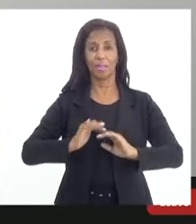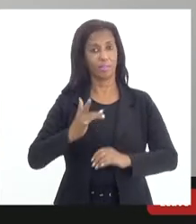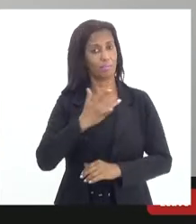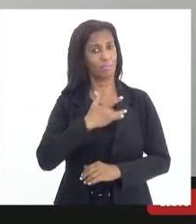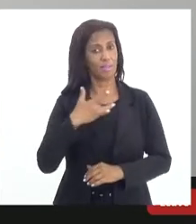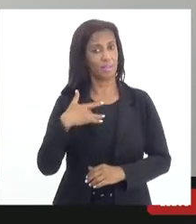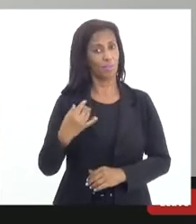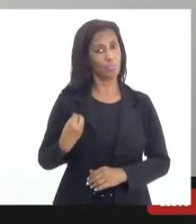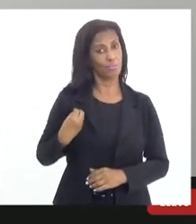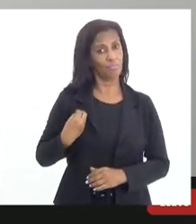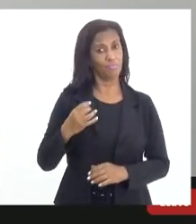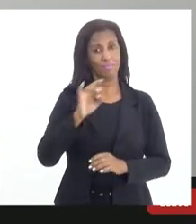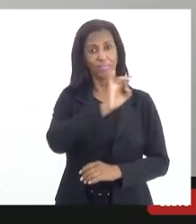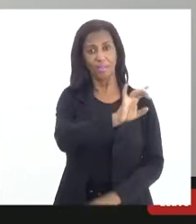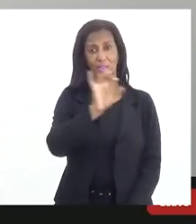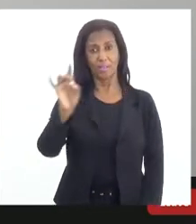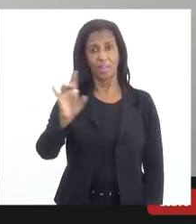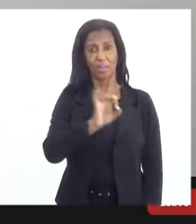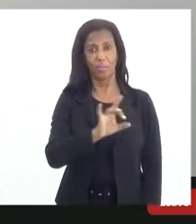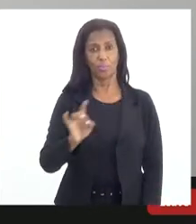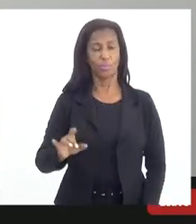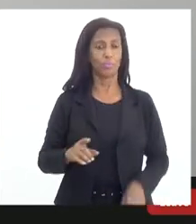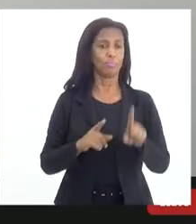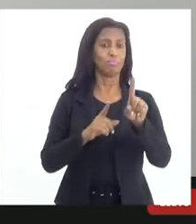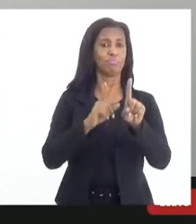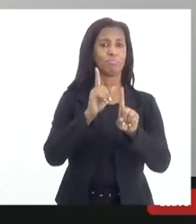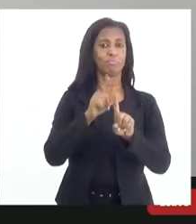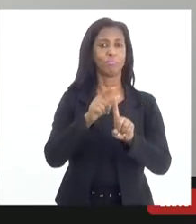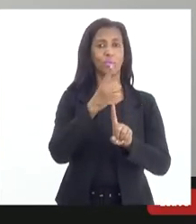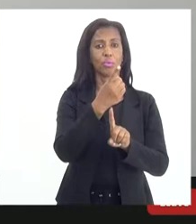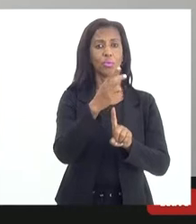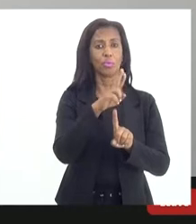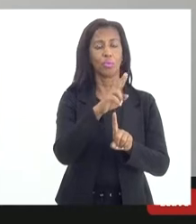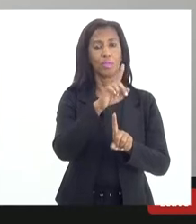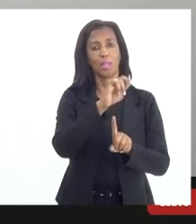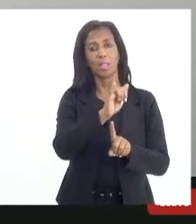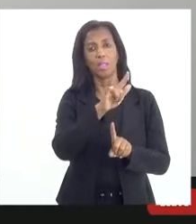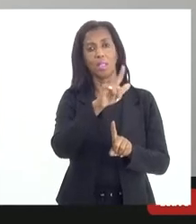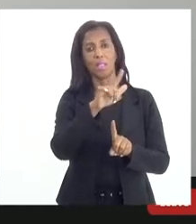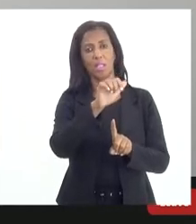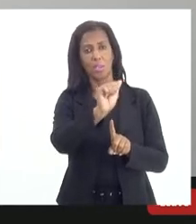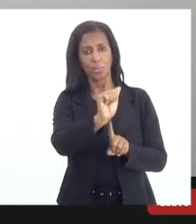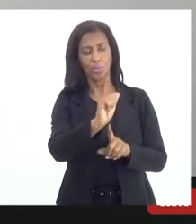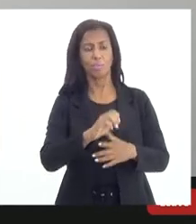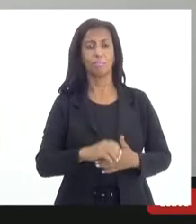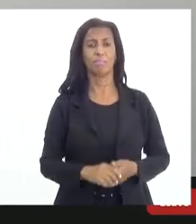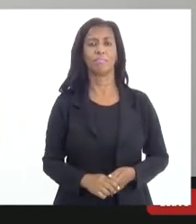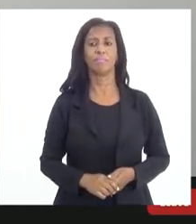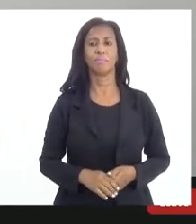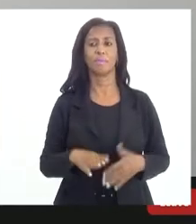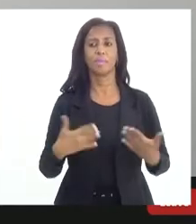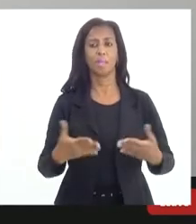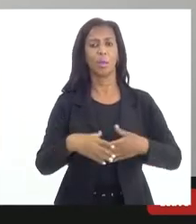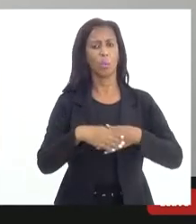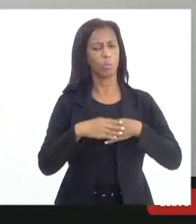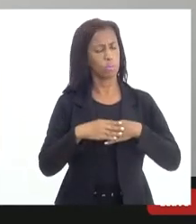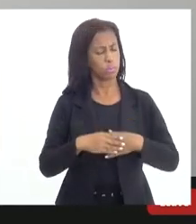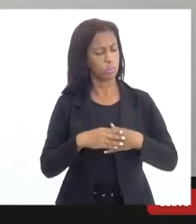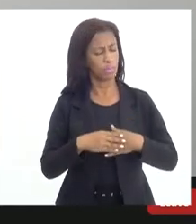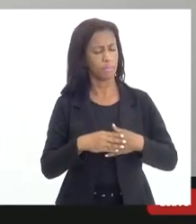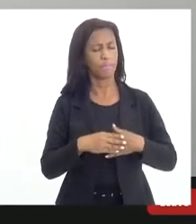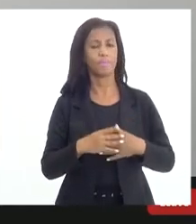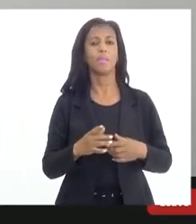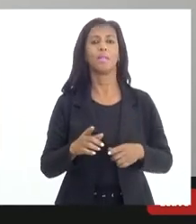saúde aqui presentes na figura da doutora Elza Fellos, aqui em Saúdo afetuosamente,